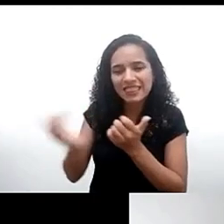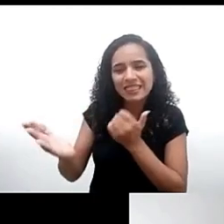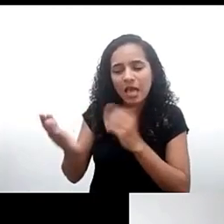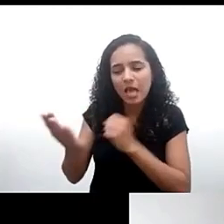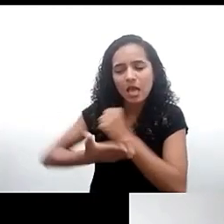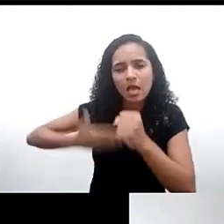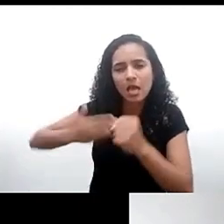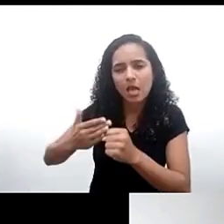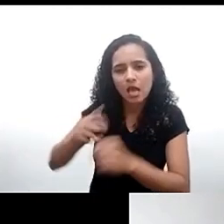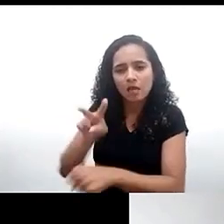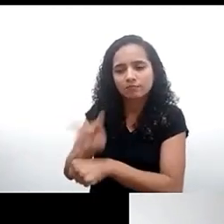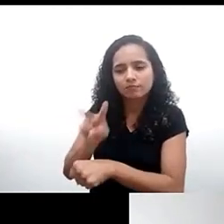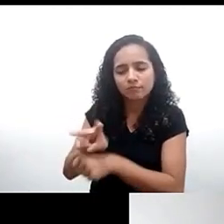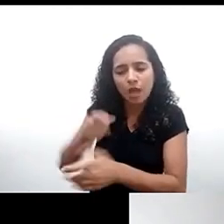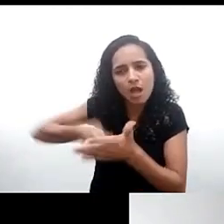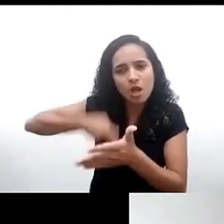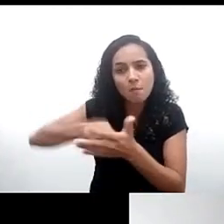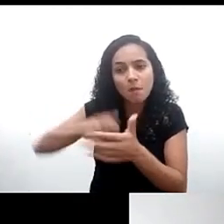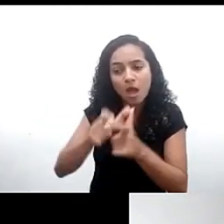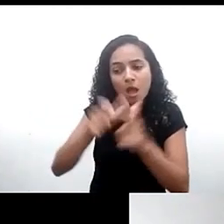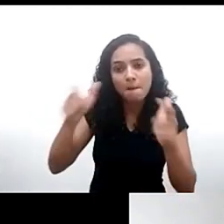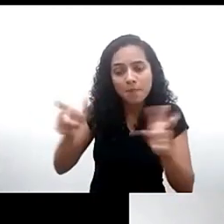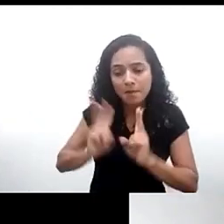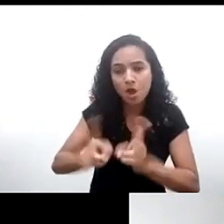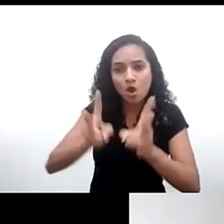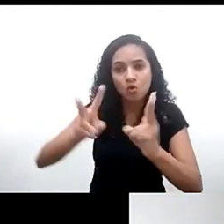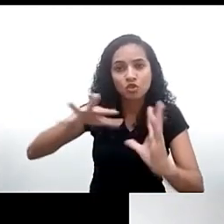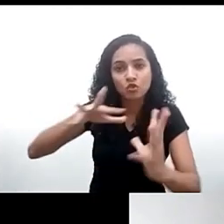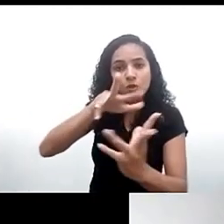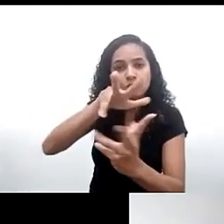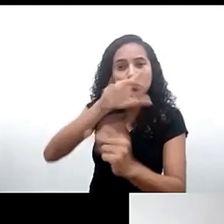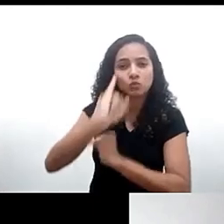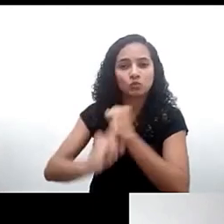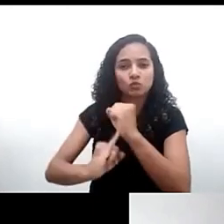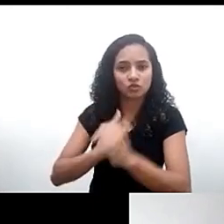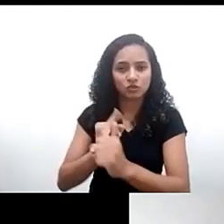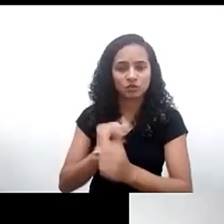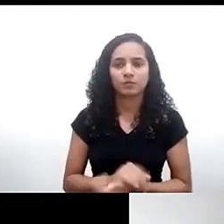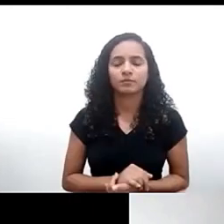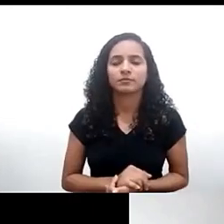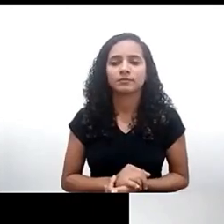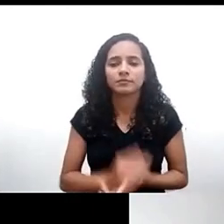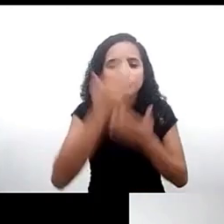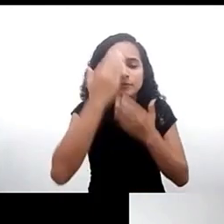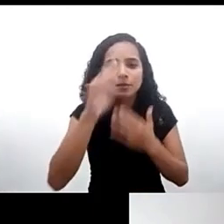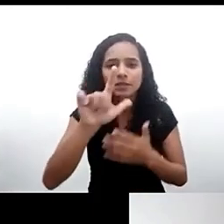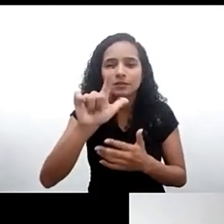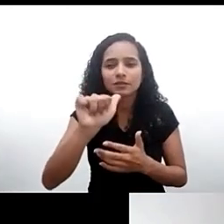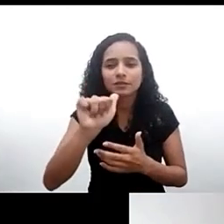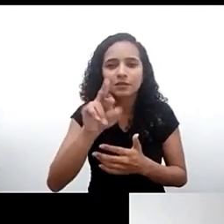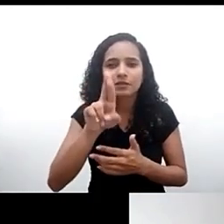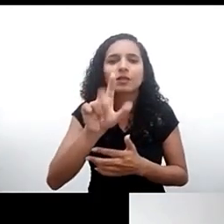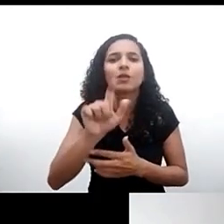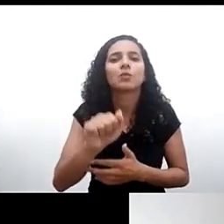essa luta pelos direitos fundamentais das crianças no mundo digital muito obrigado Laura e sem